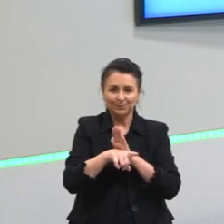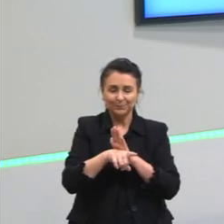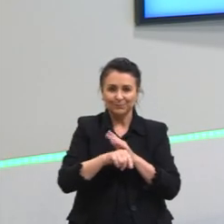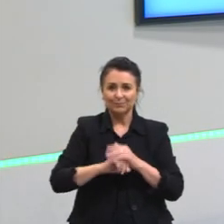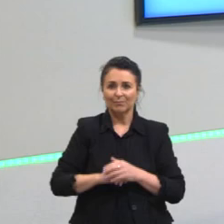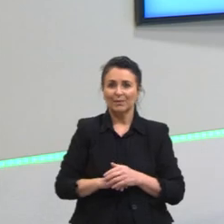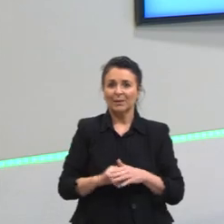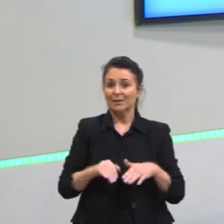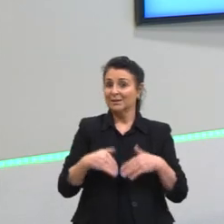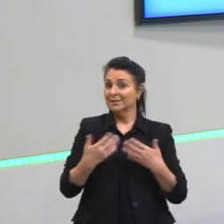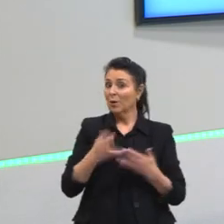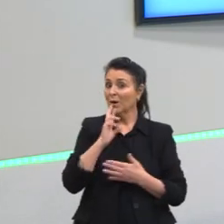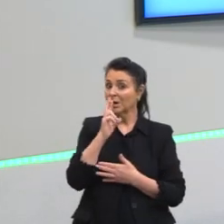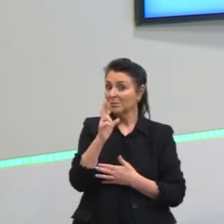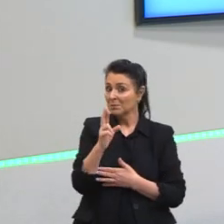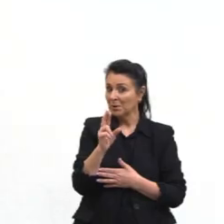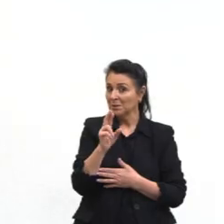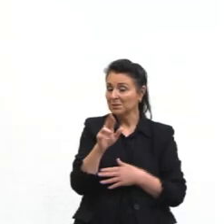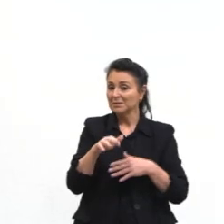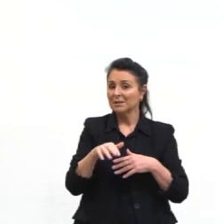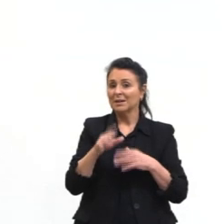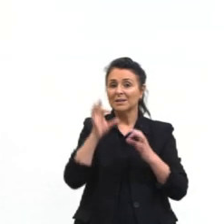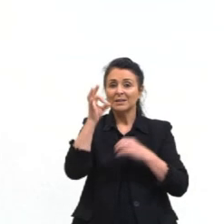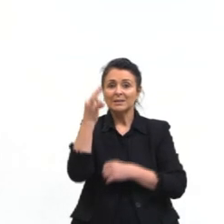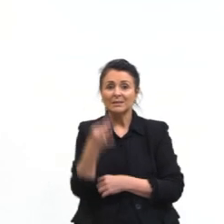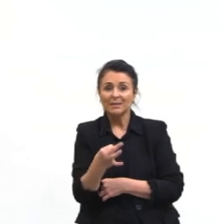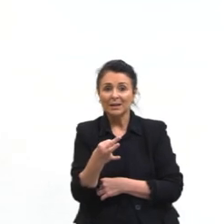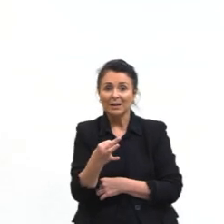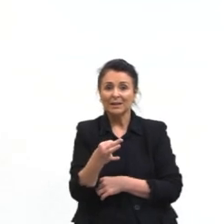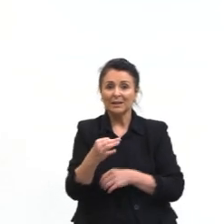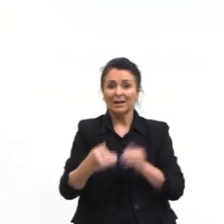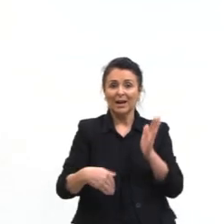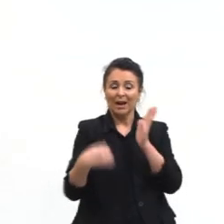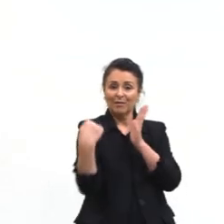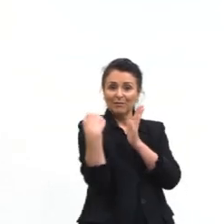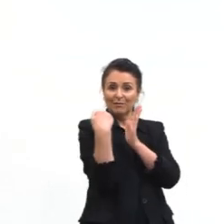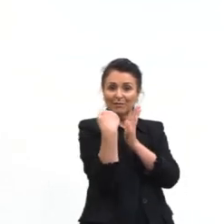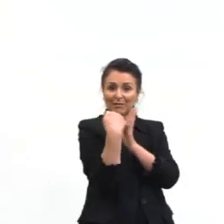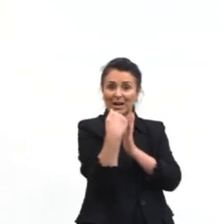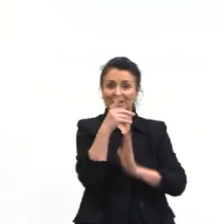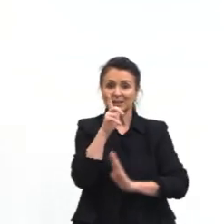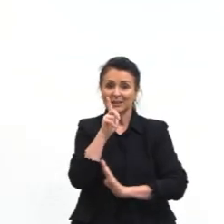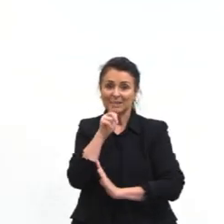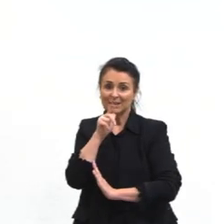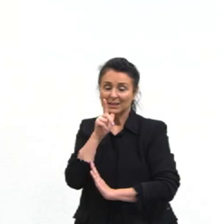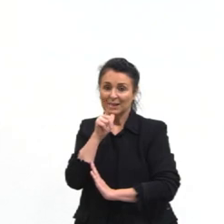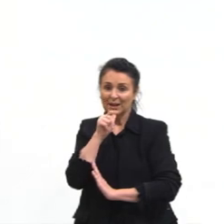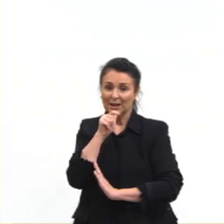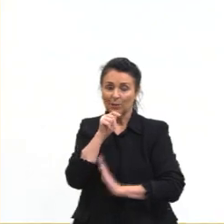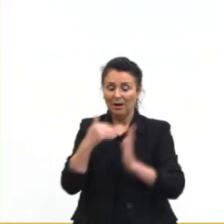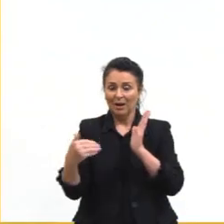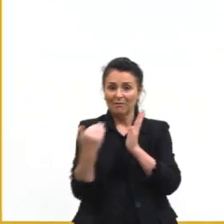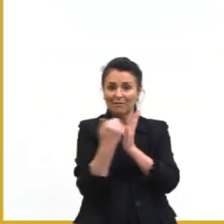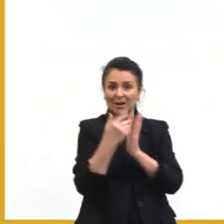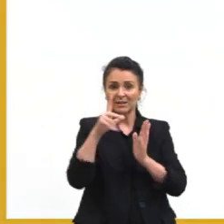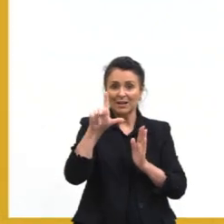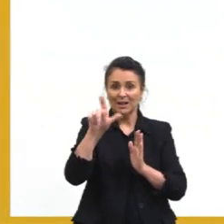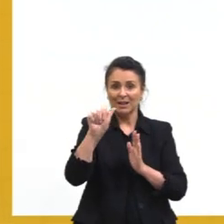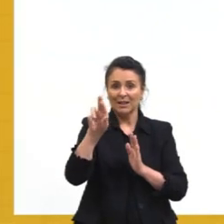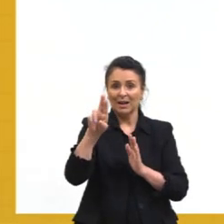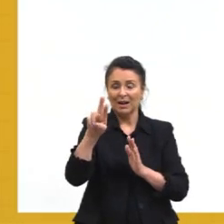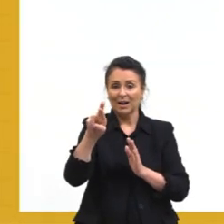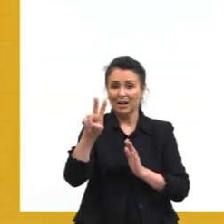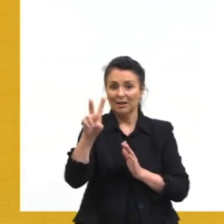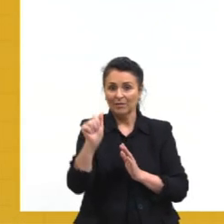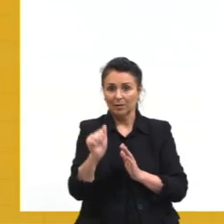Então, como a fase aquática é a fase da larva, a letra D que está